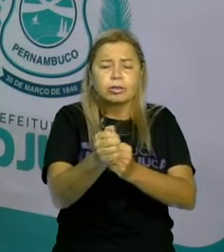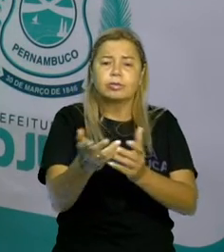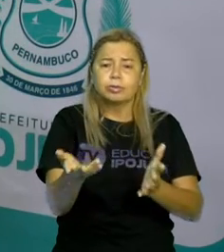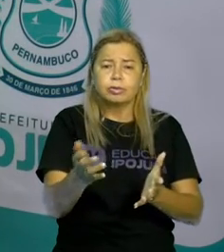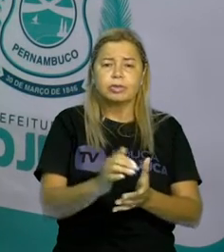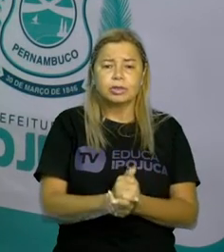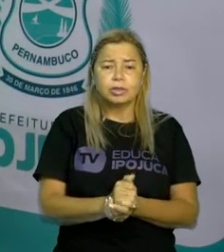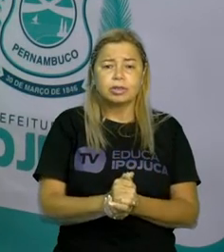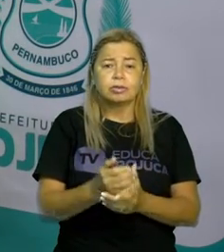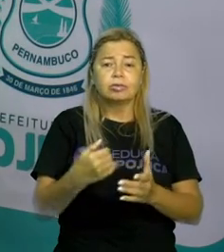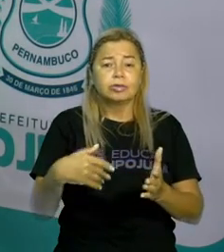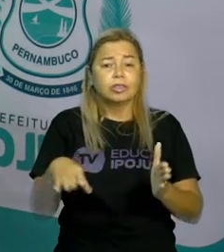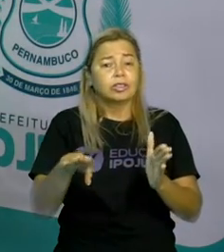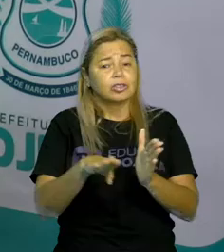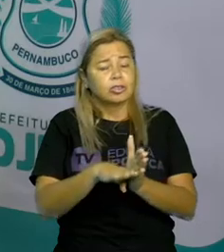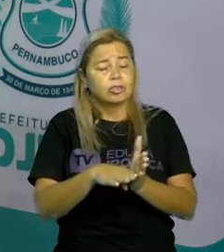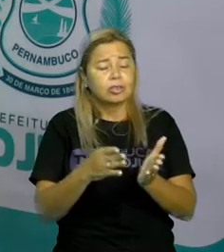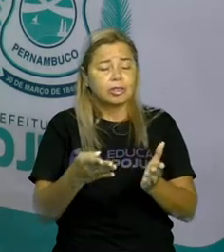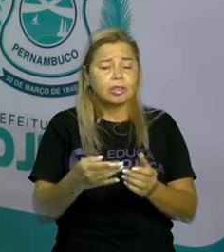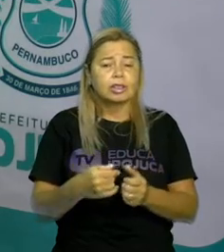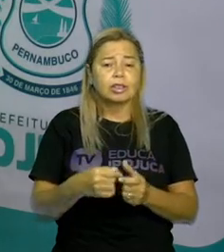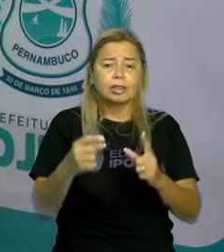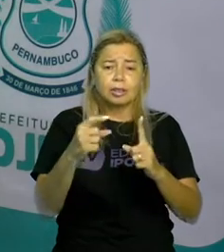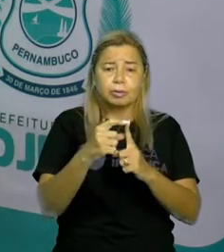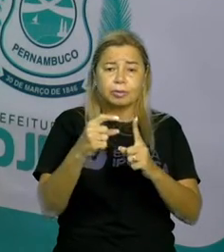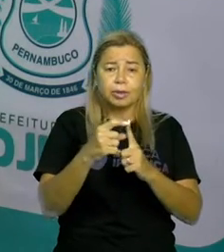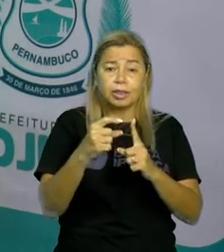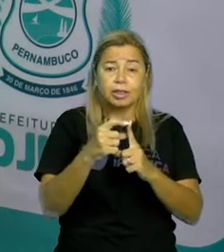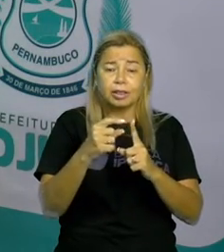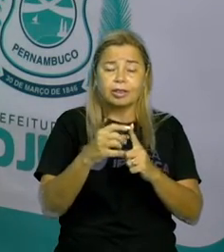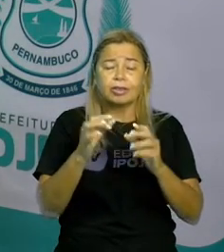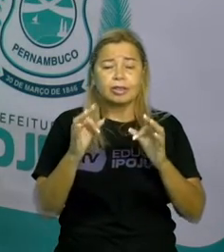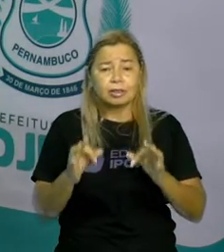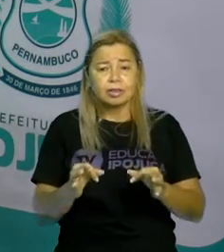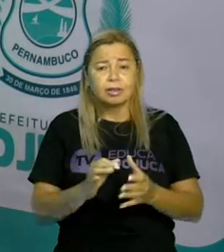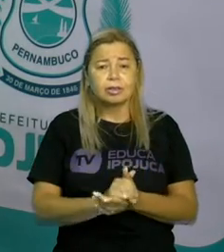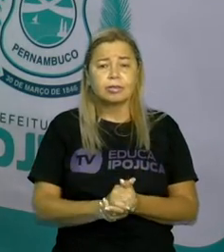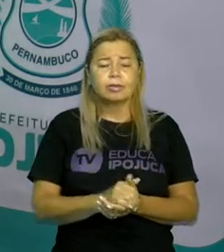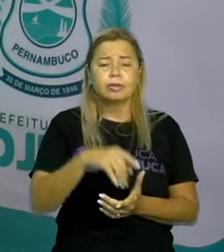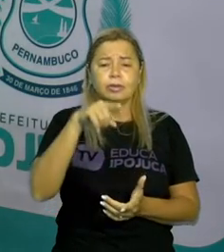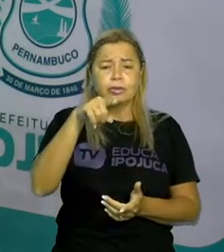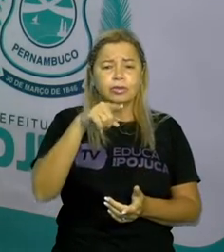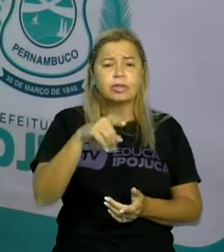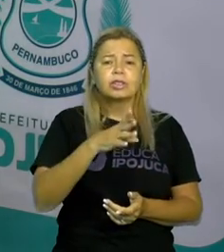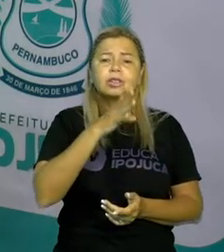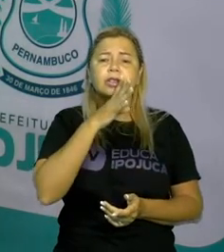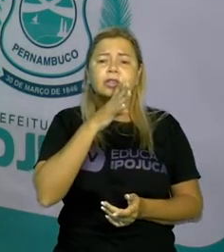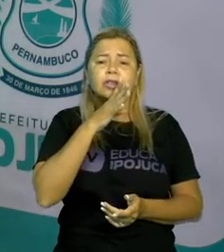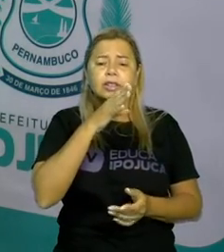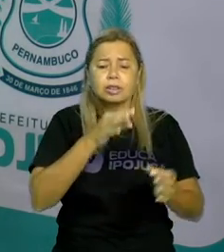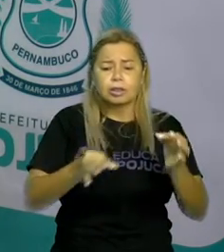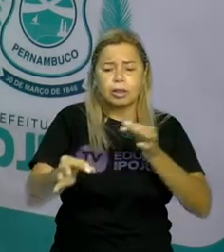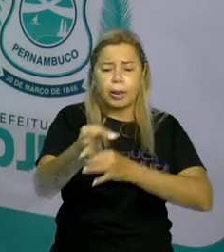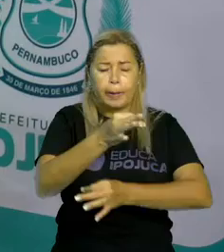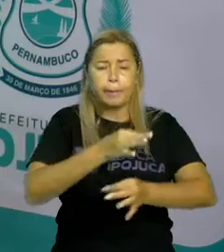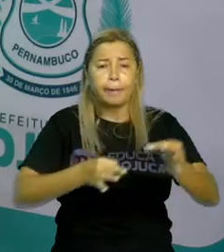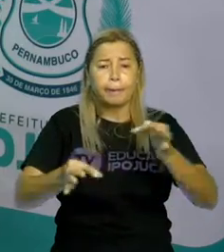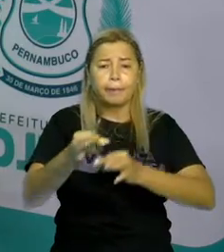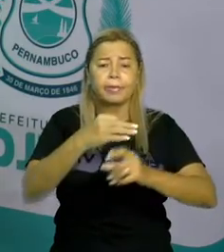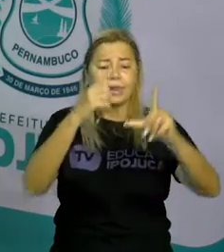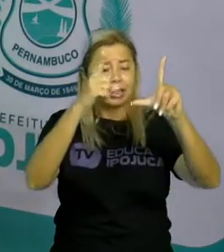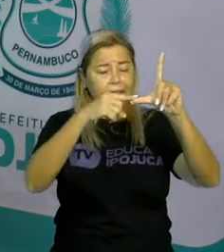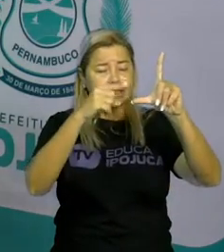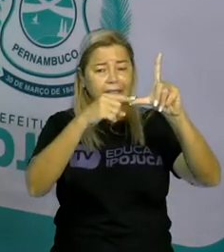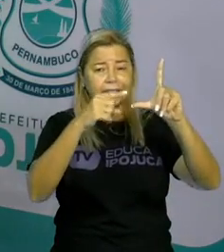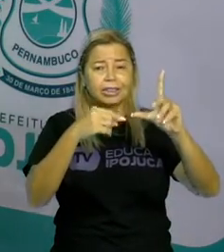até chegar naquela que você quer. Quem já conhece a ordem das letras do alfabeto, compreende como o material é